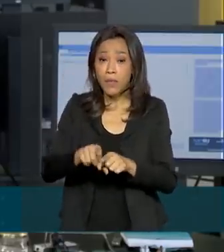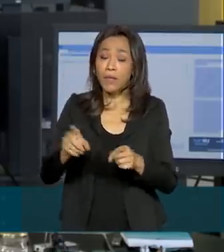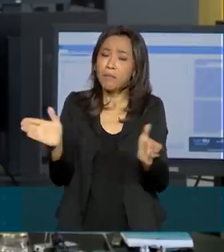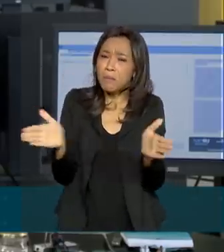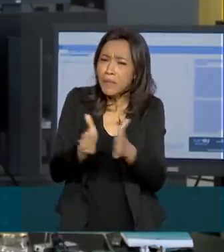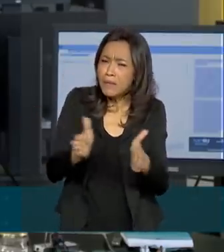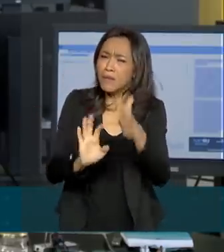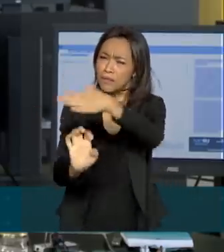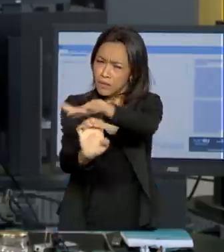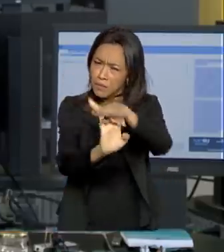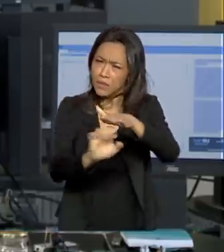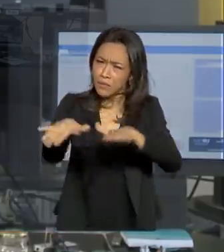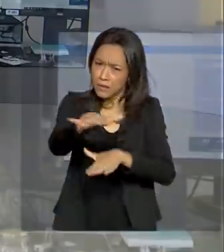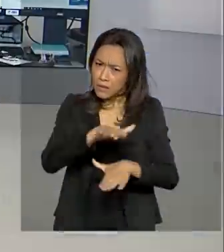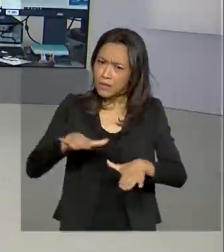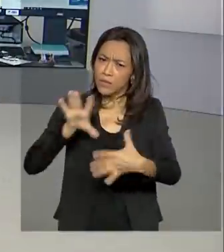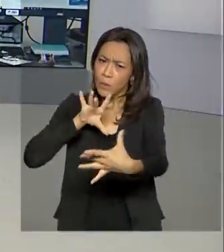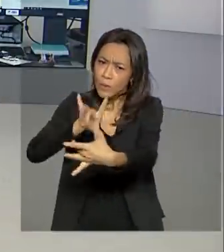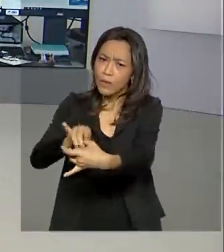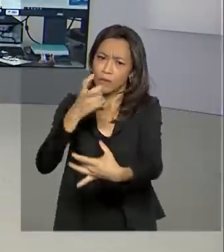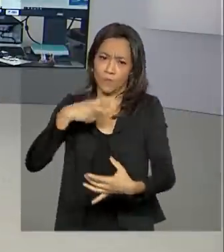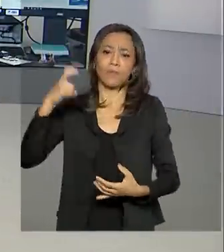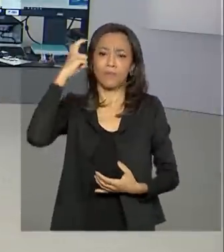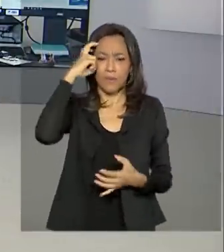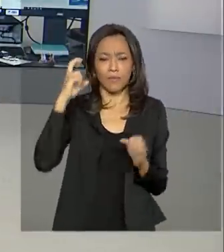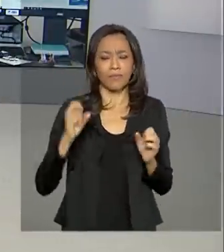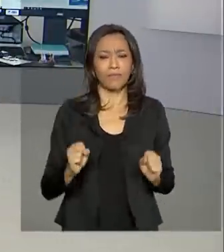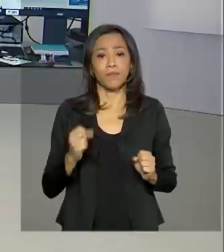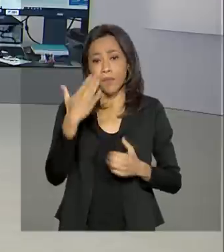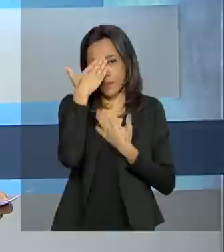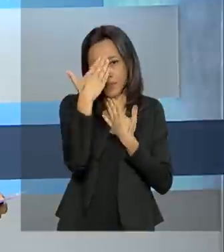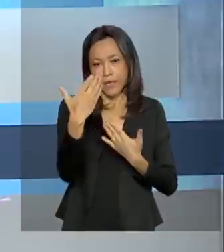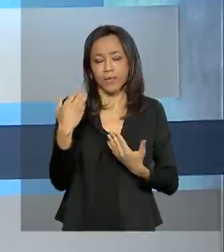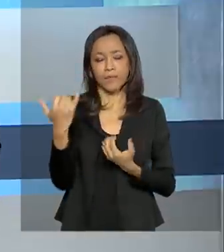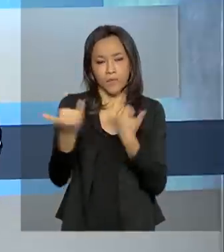área. Voltamos com você, Ana. Obrigada, Cláudia, pelas informações.